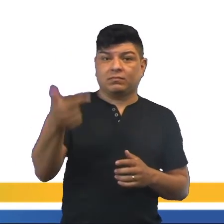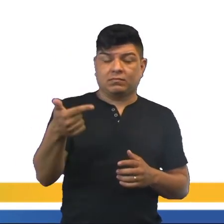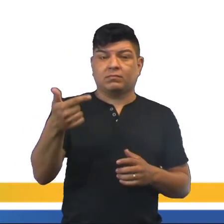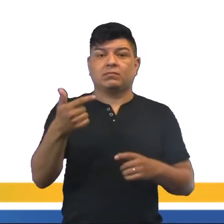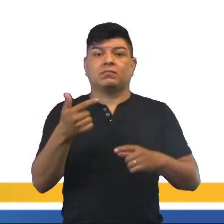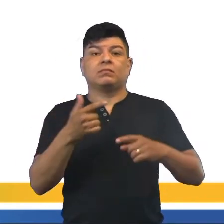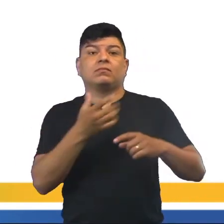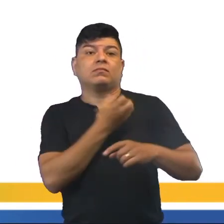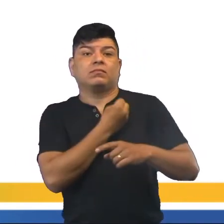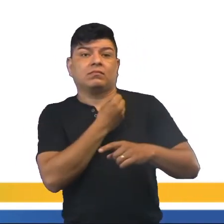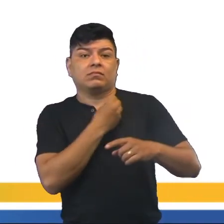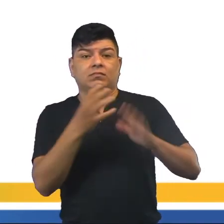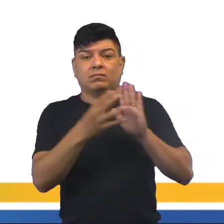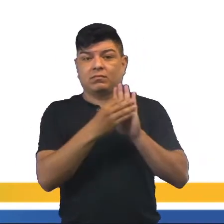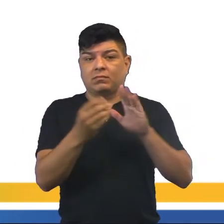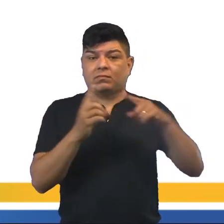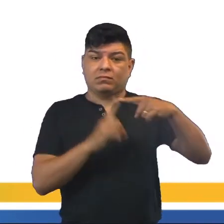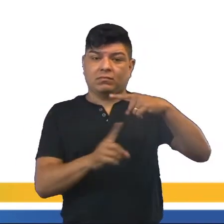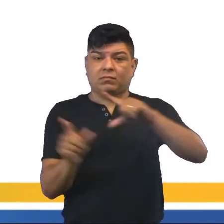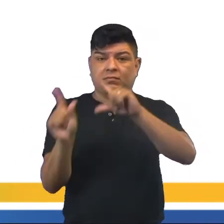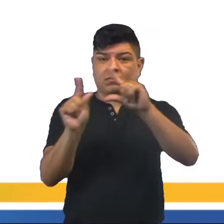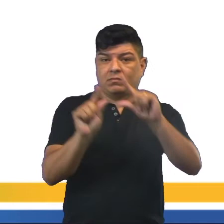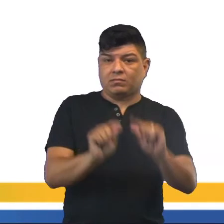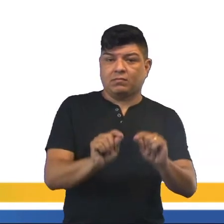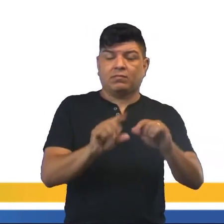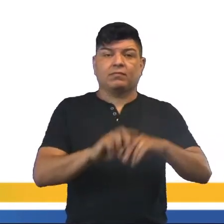numerador e repetir o denominador reduzido.